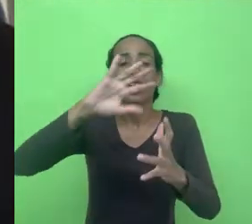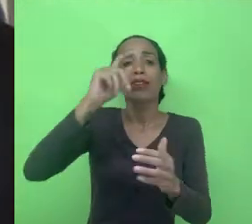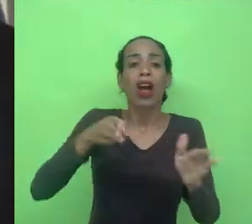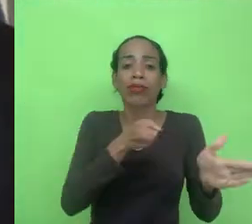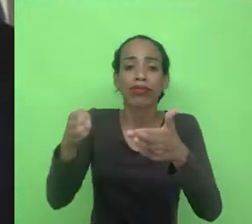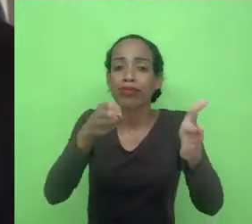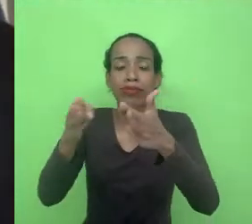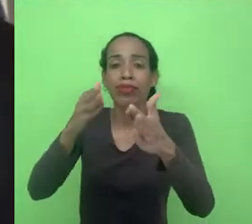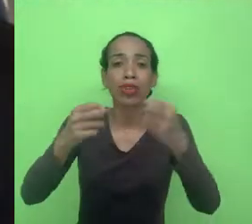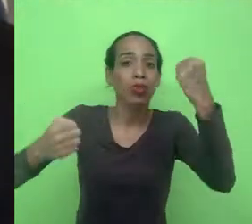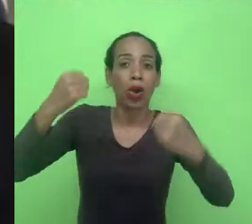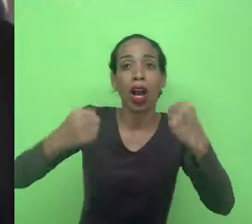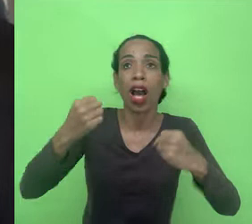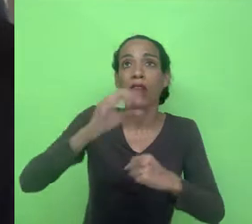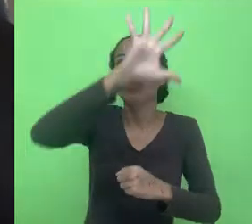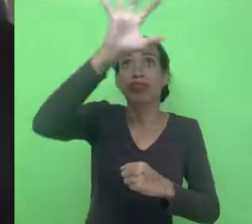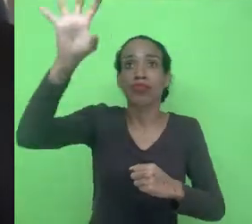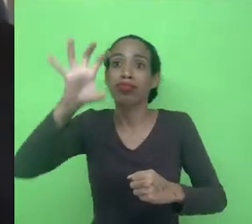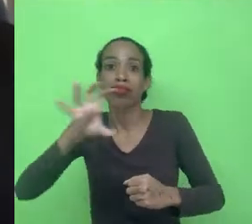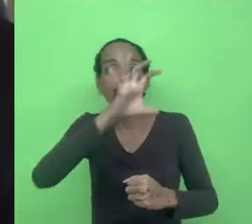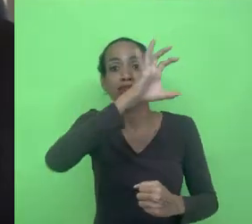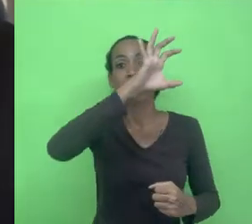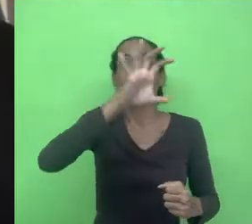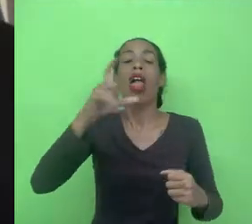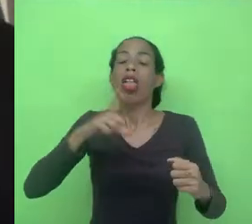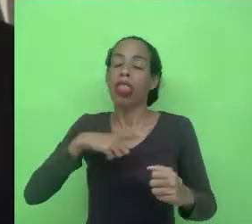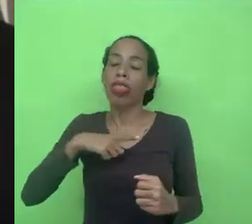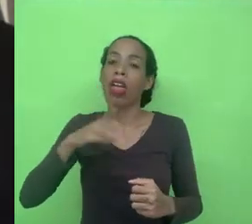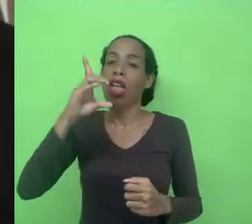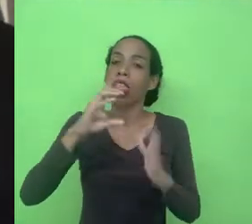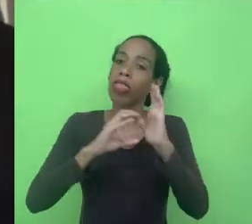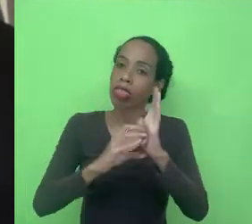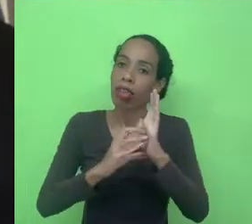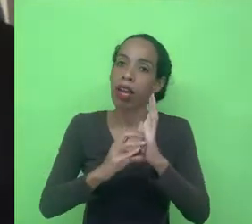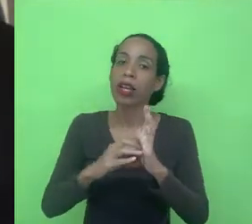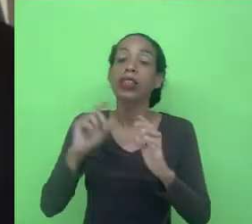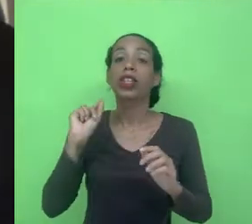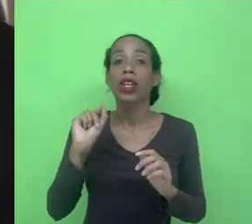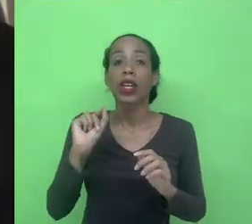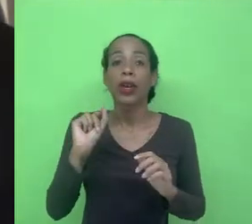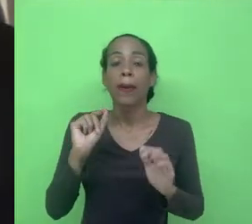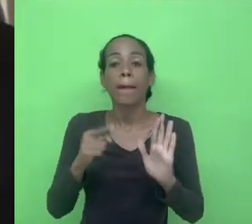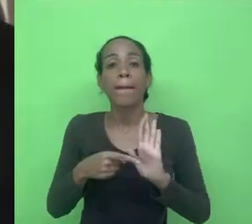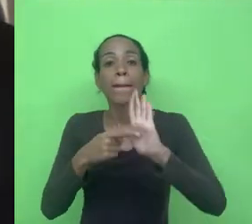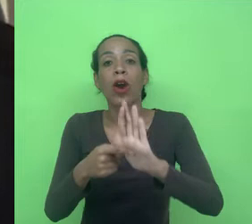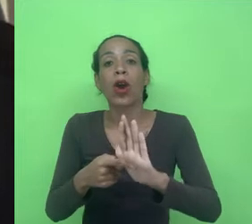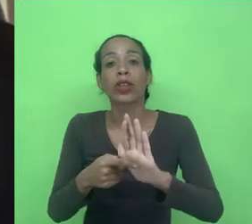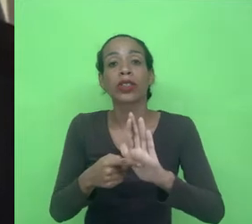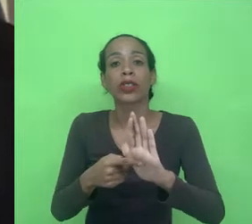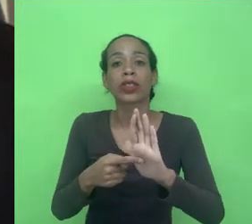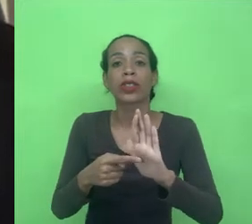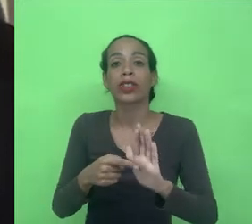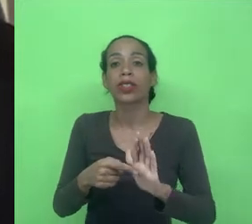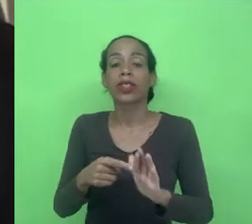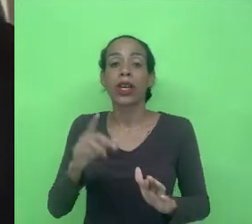carro enquanto ele anda, tudo isso gera pontos de dados que hoje servem para o quê? Principalmente para